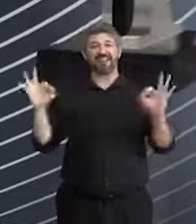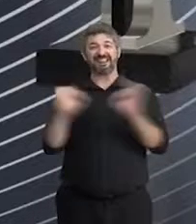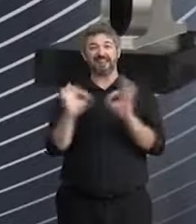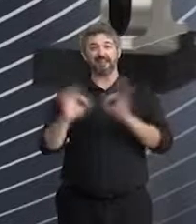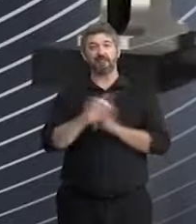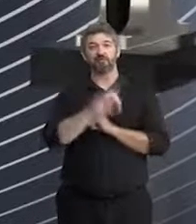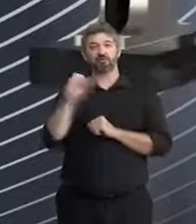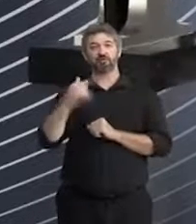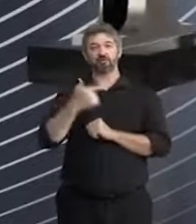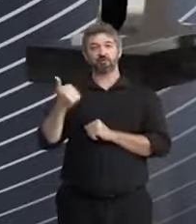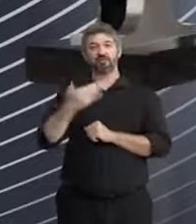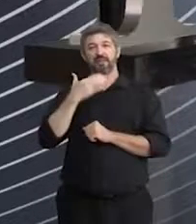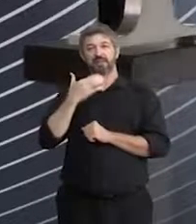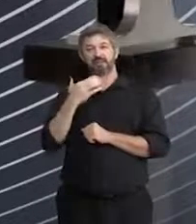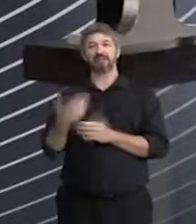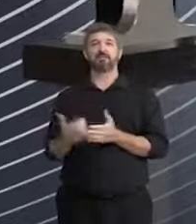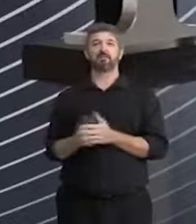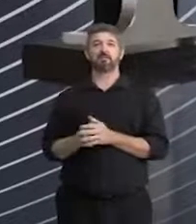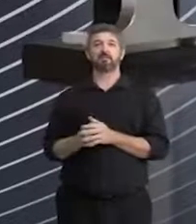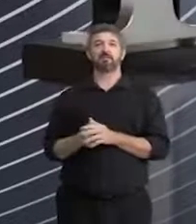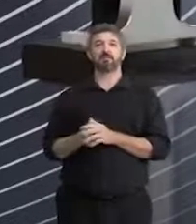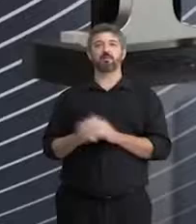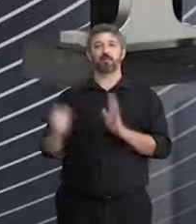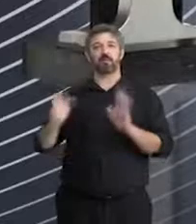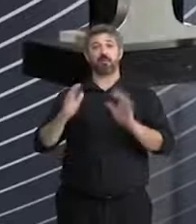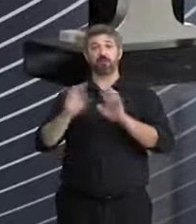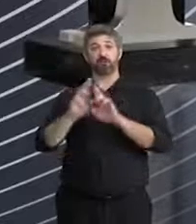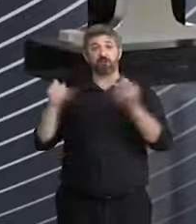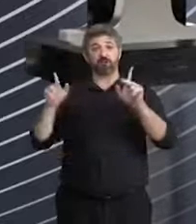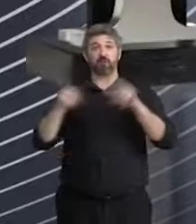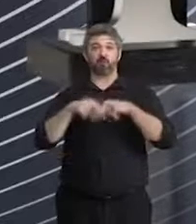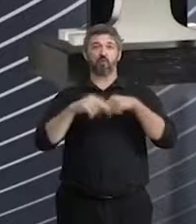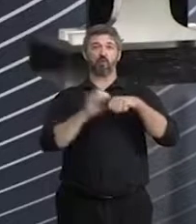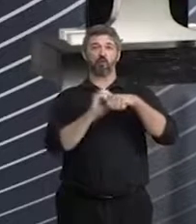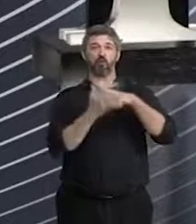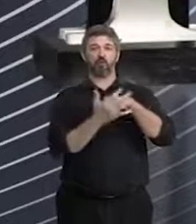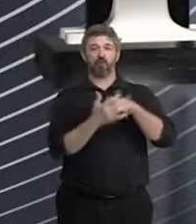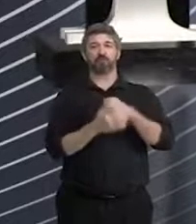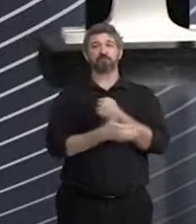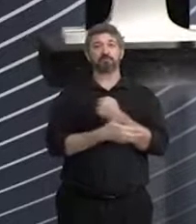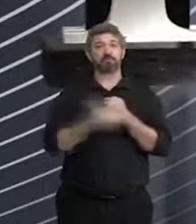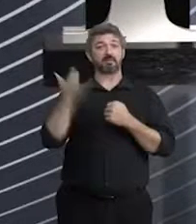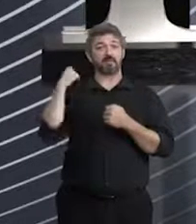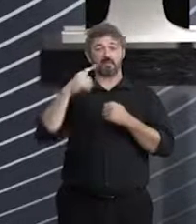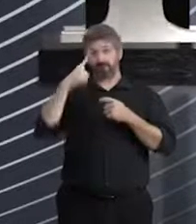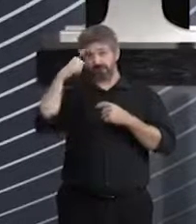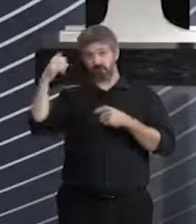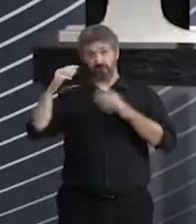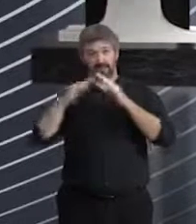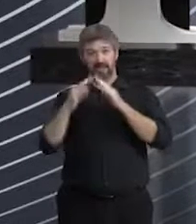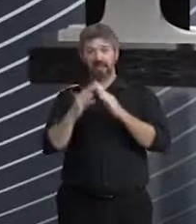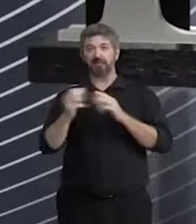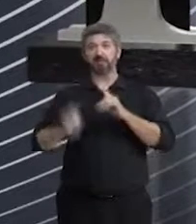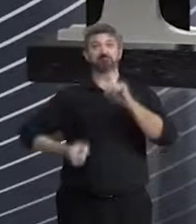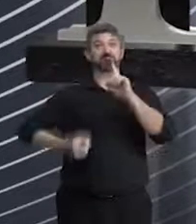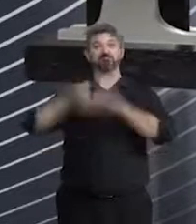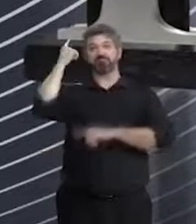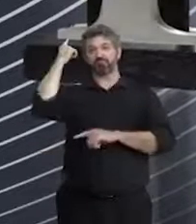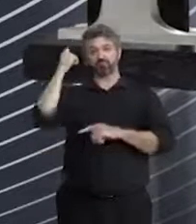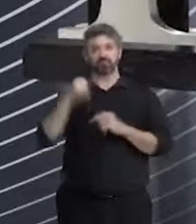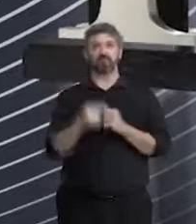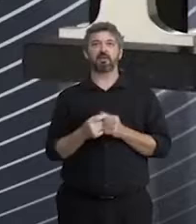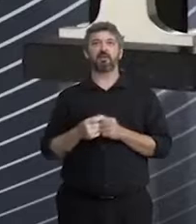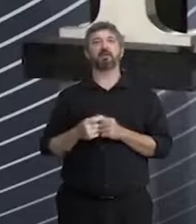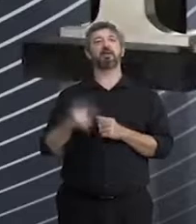dia 21 de dezembro, numa época típica pela pandemia do Covid, onde os índices de violência doméstica explodiram. Em Manhã Sul,